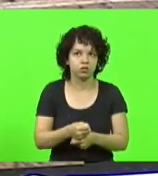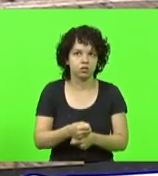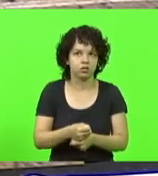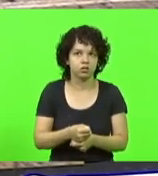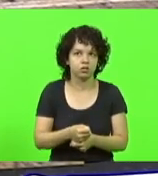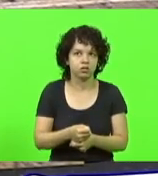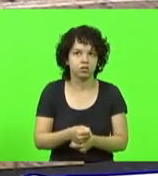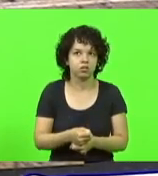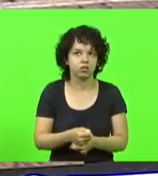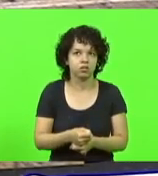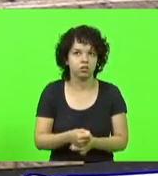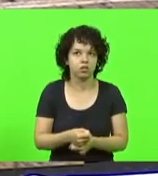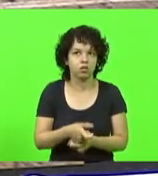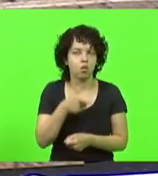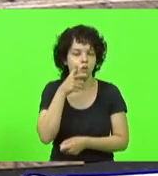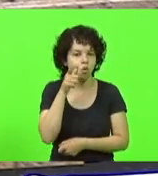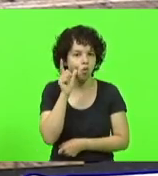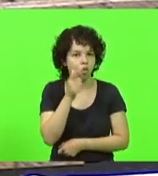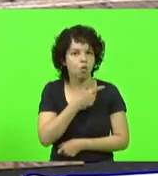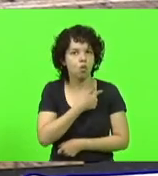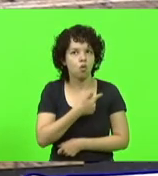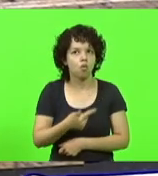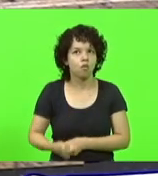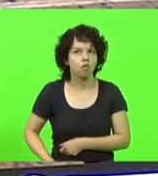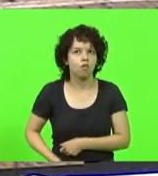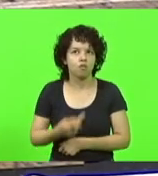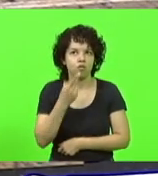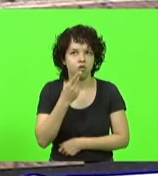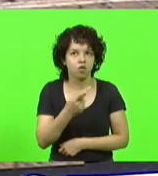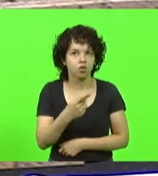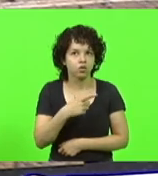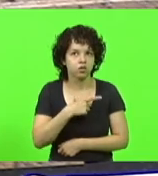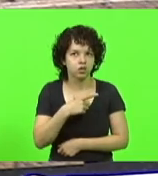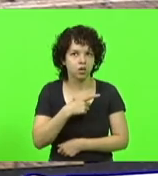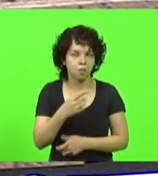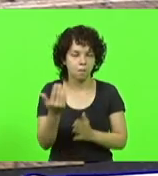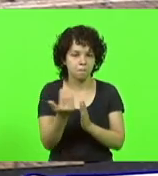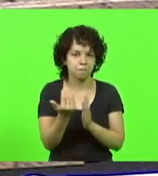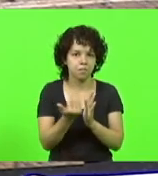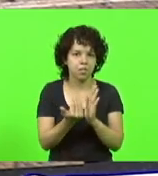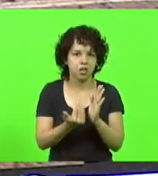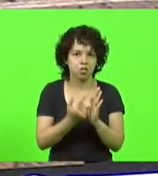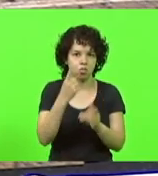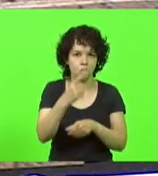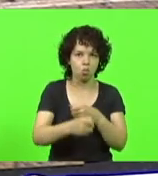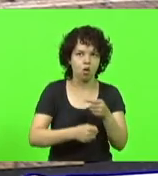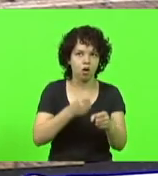Mas escutei ontem que o governo tem um plano de um ano e meio para resolver tudo isso.